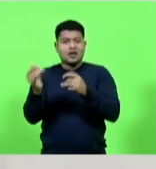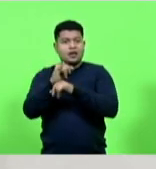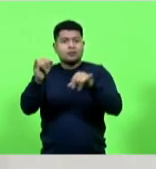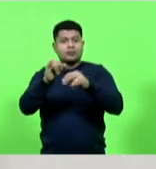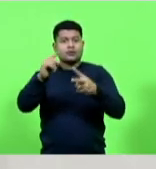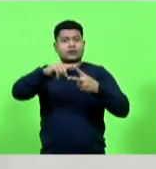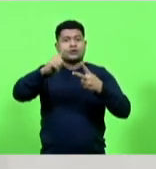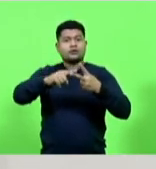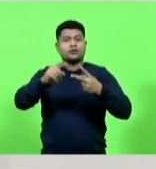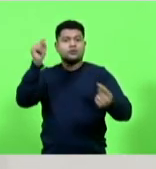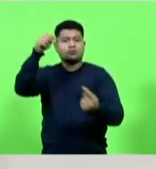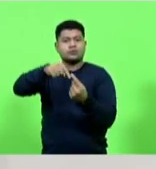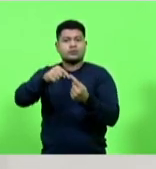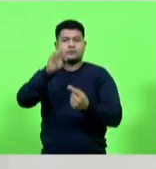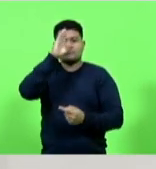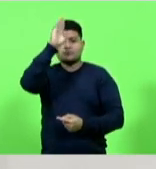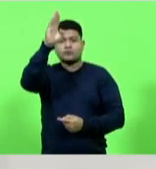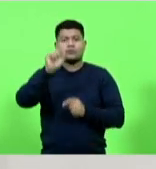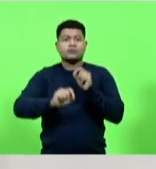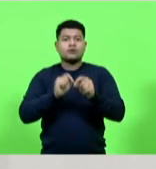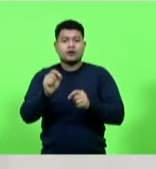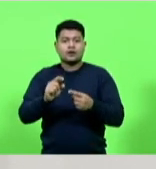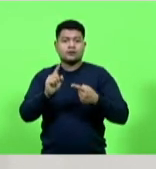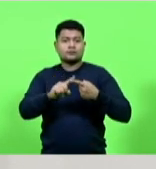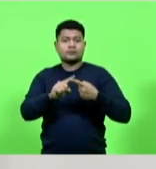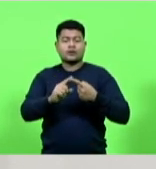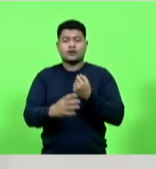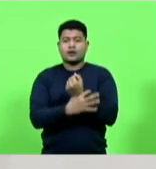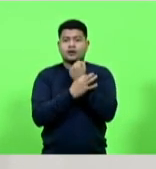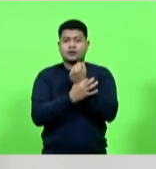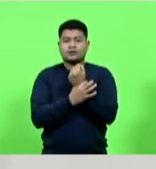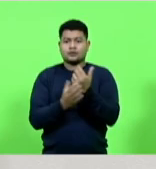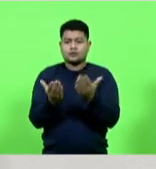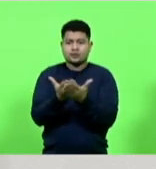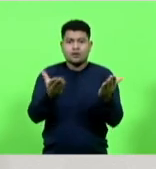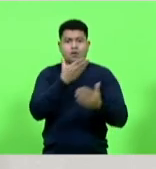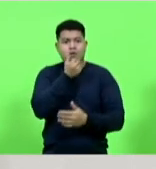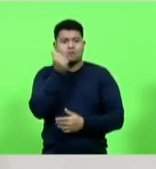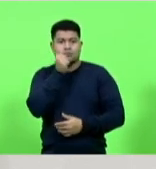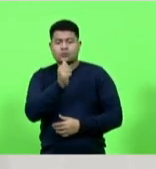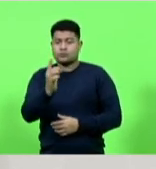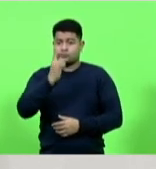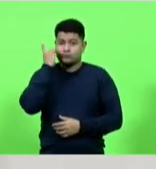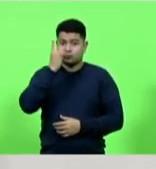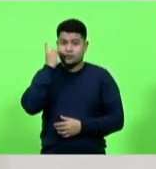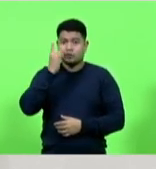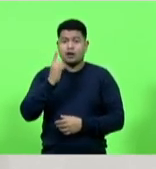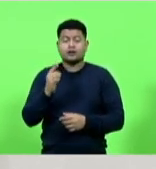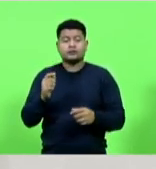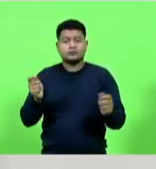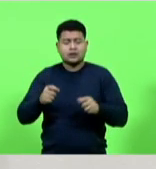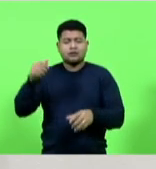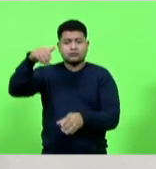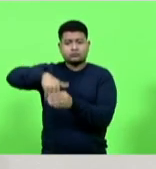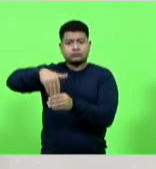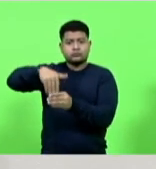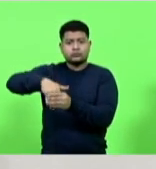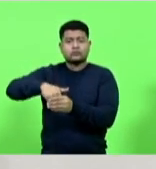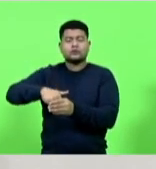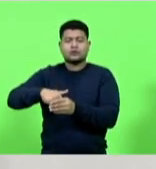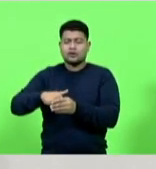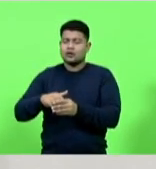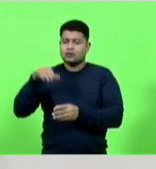objetivos principais garantir que as senhoras e senhores deputados possam votar de consciência